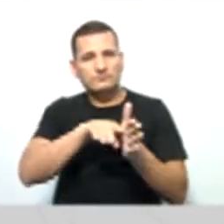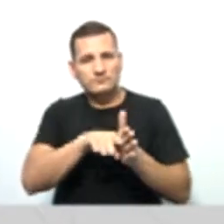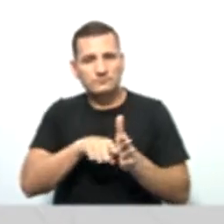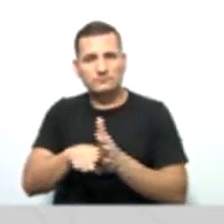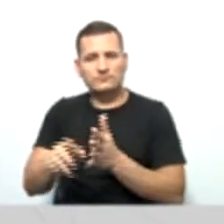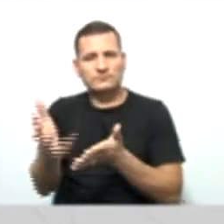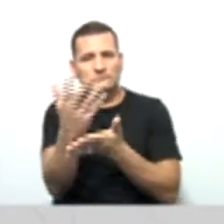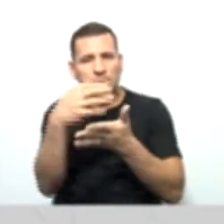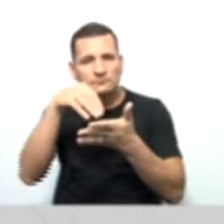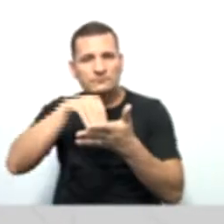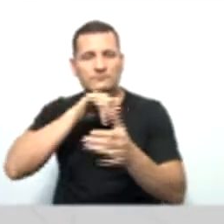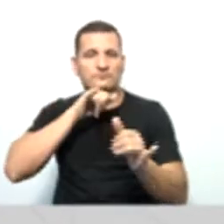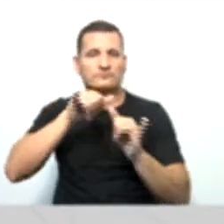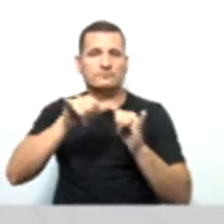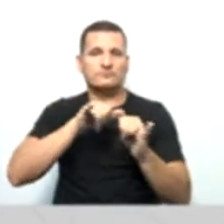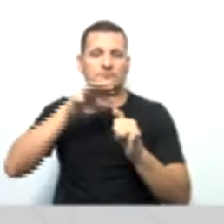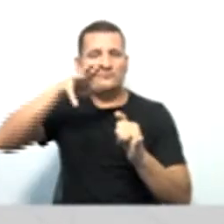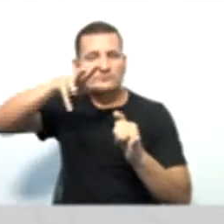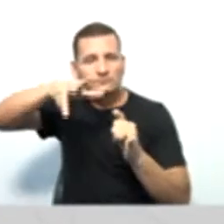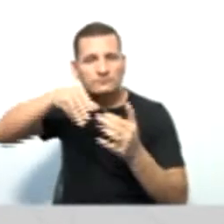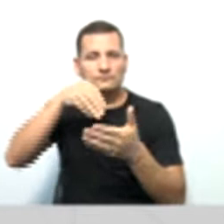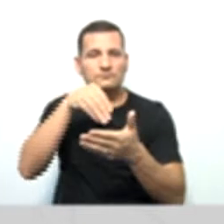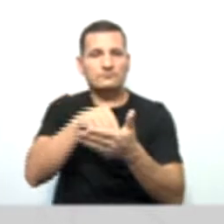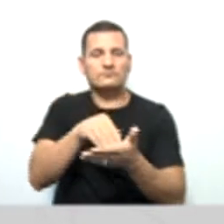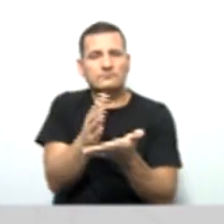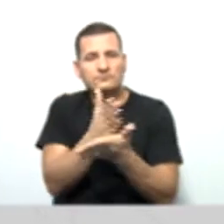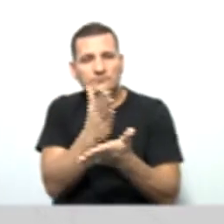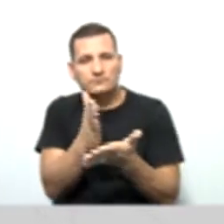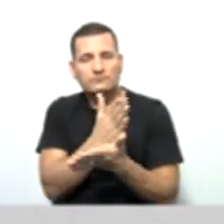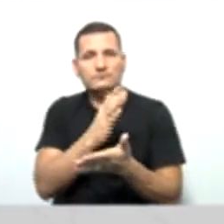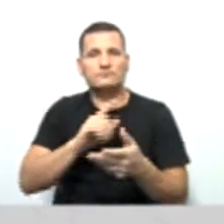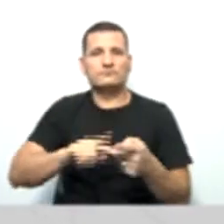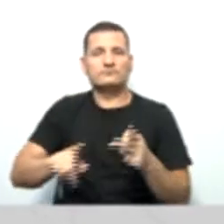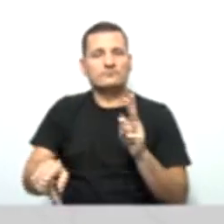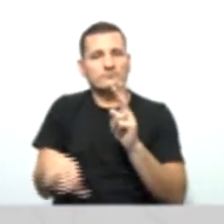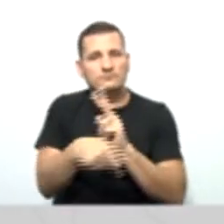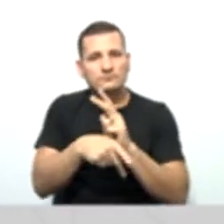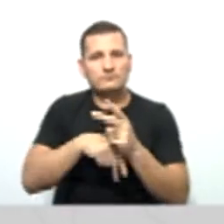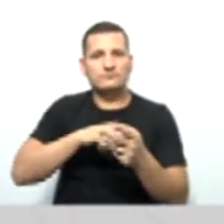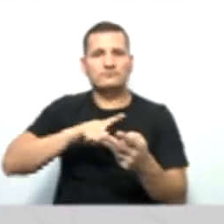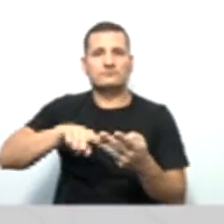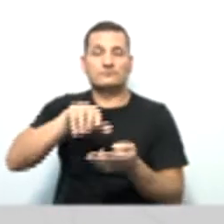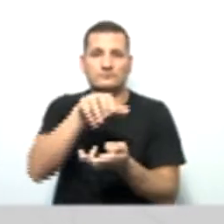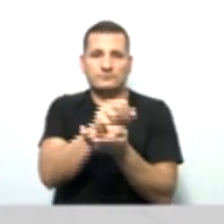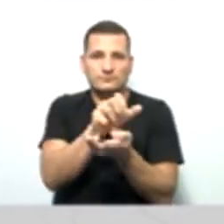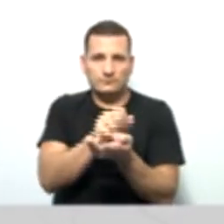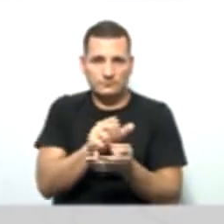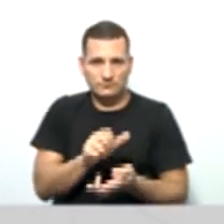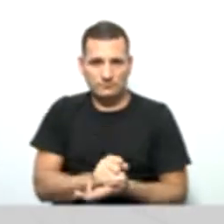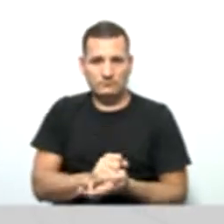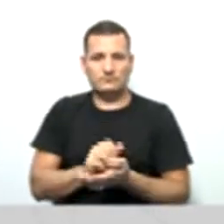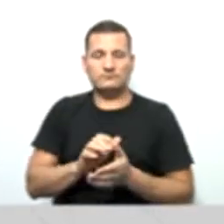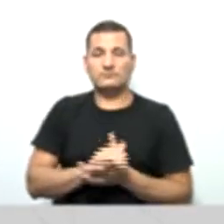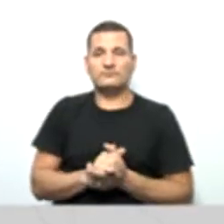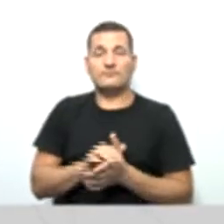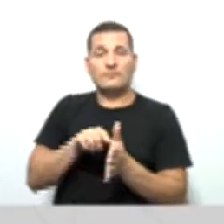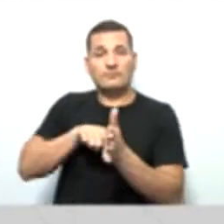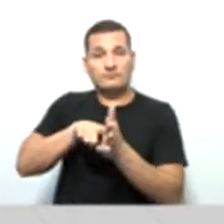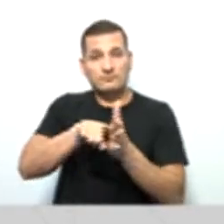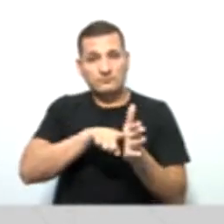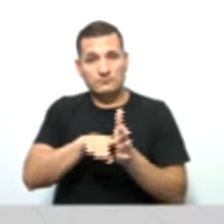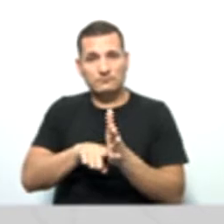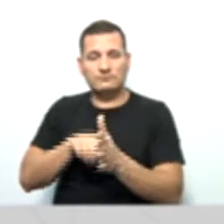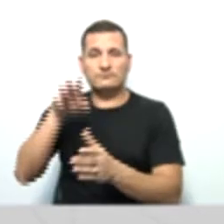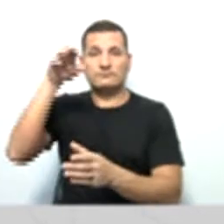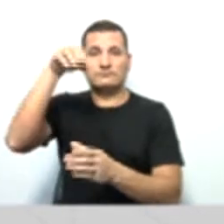levantamento sobre os livros, sobre os patrimônios, sobre os registros. E a auditoria interna, professor,